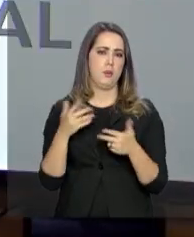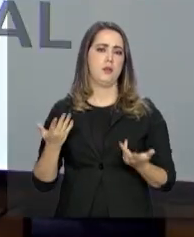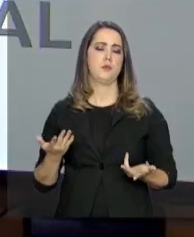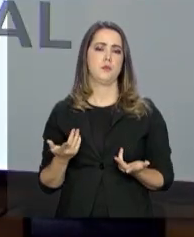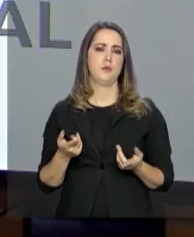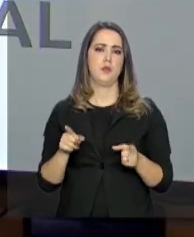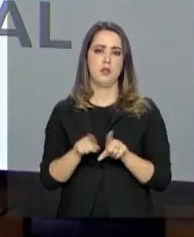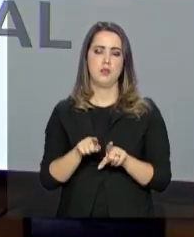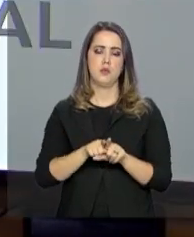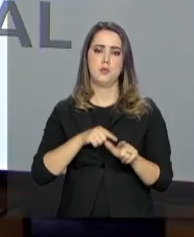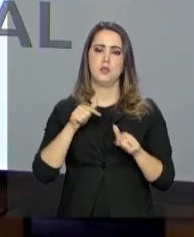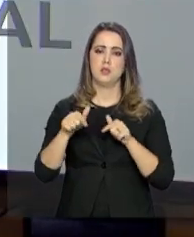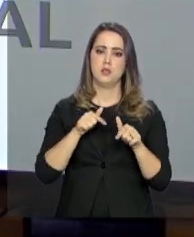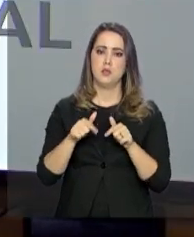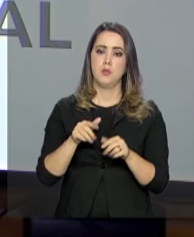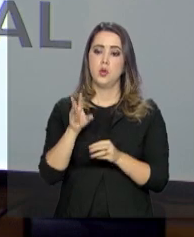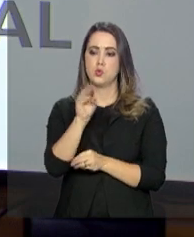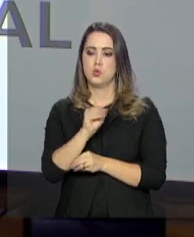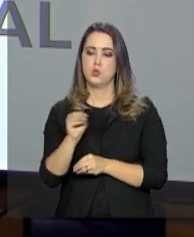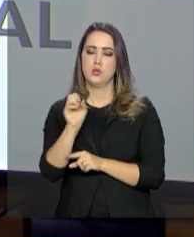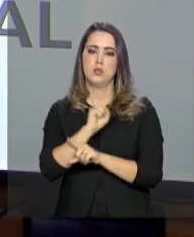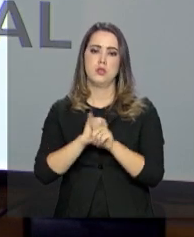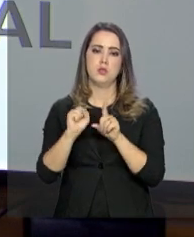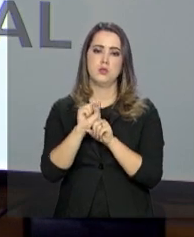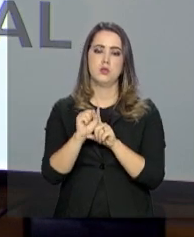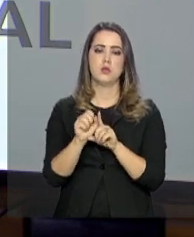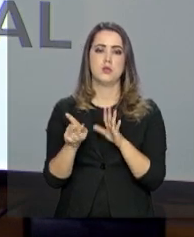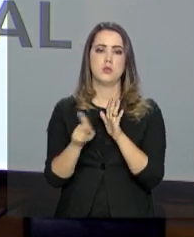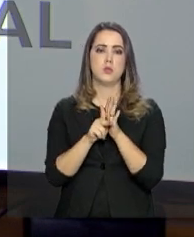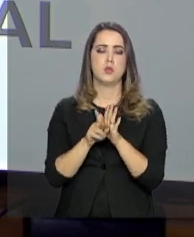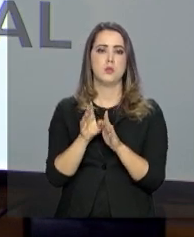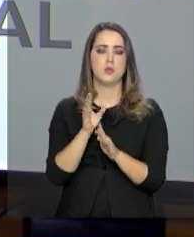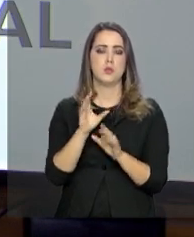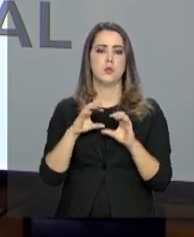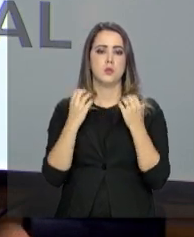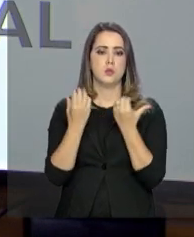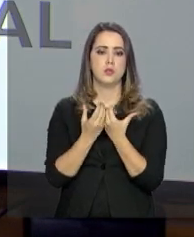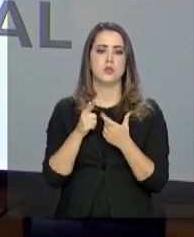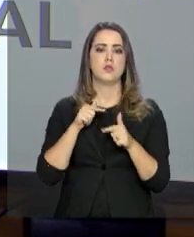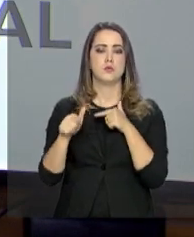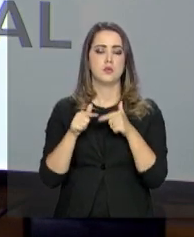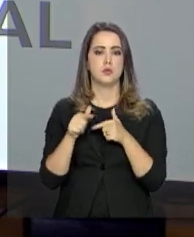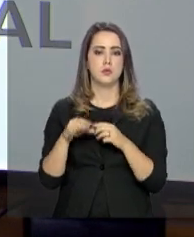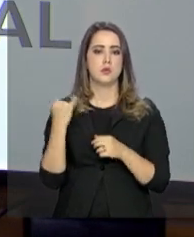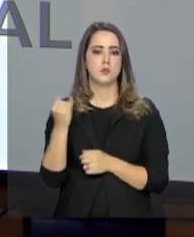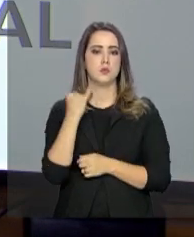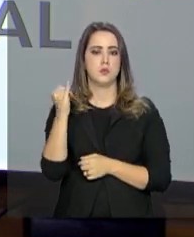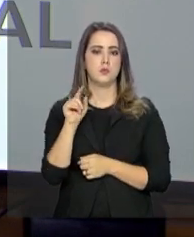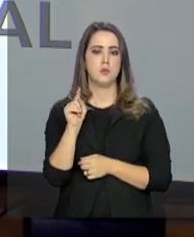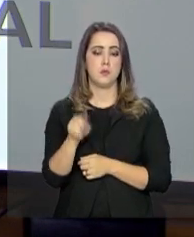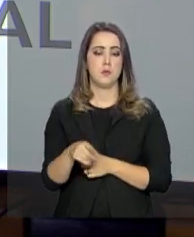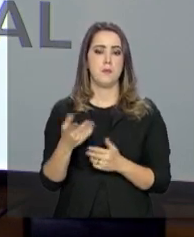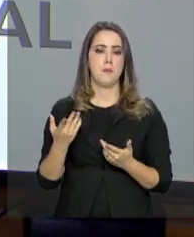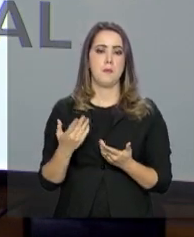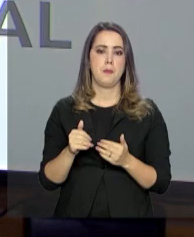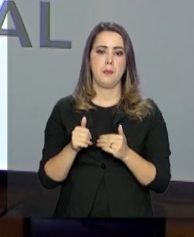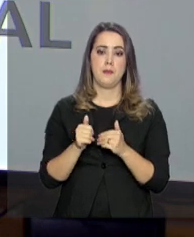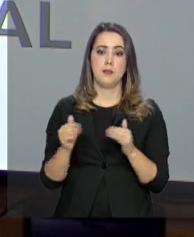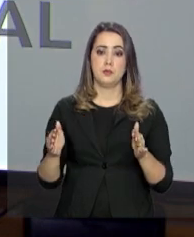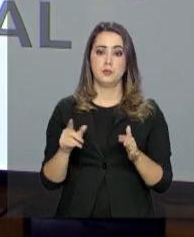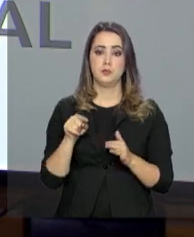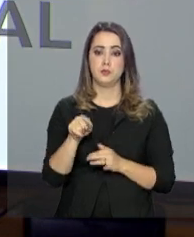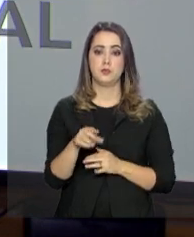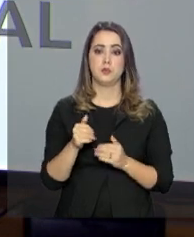foram realizadas ações sociais na comunidade. Então, houve uma grande ação social inaugurando